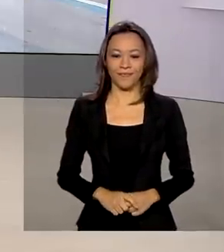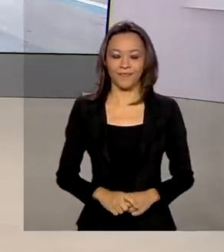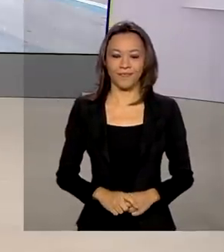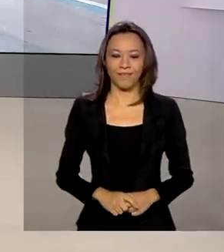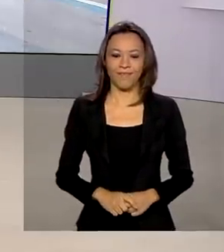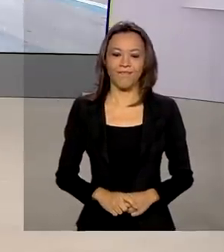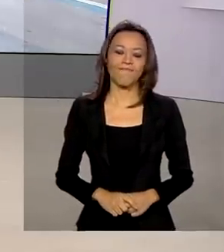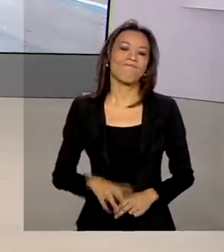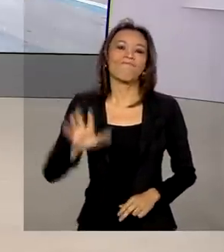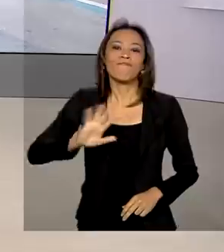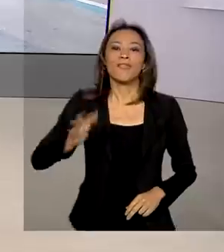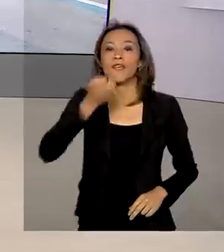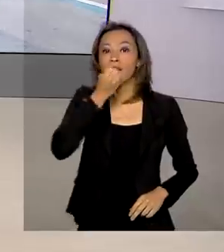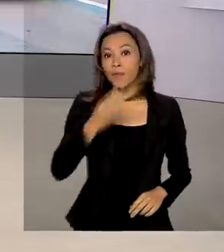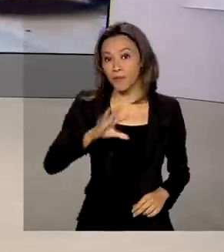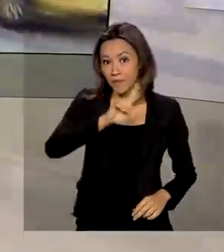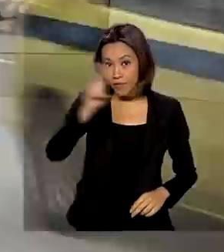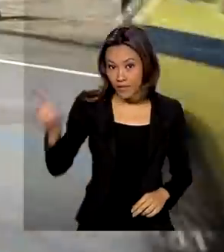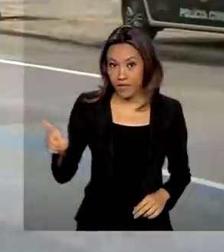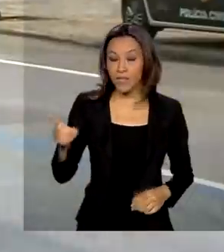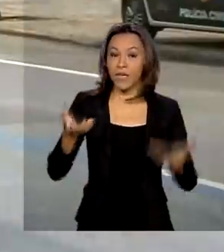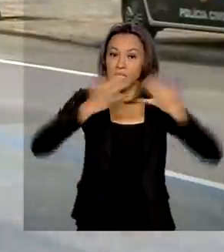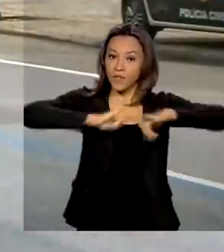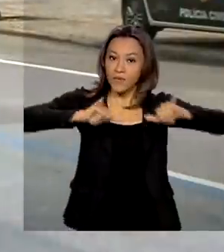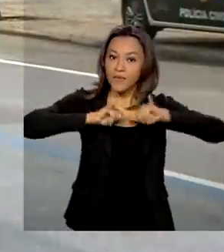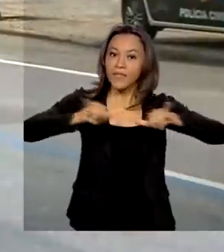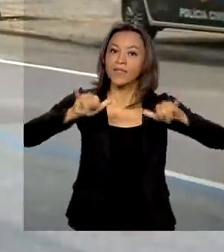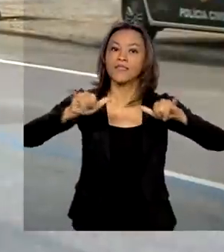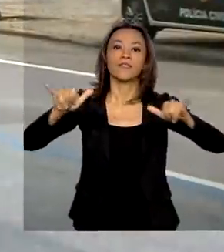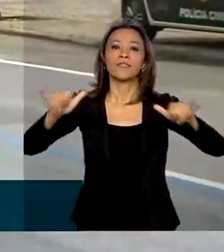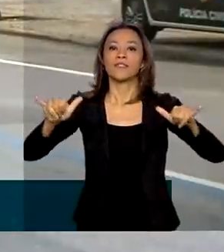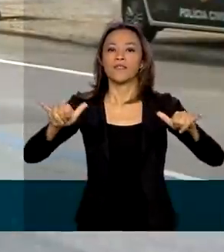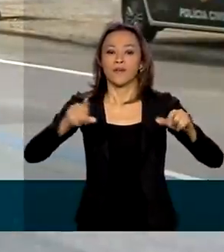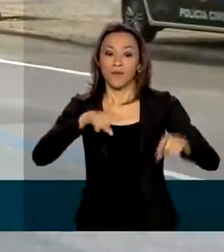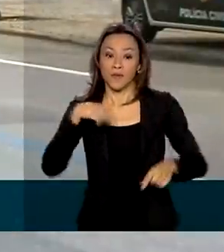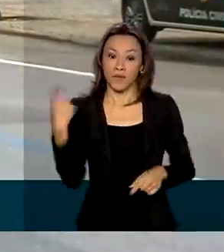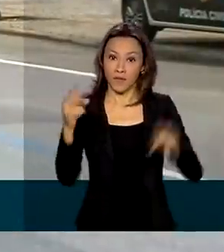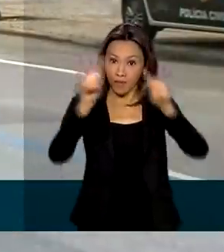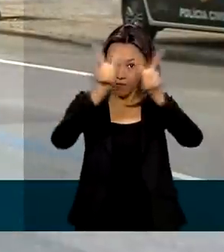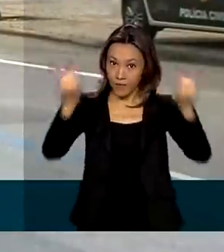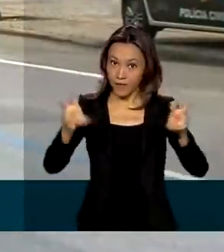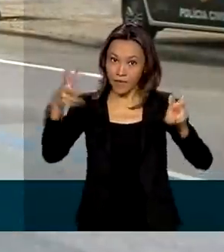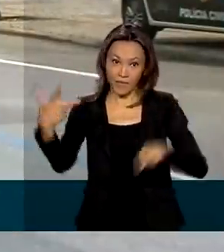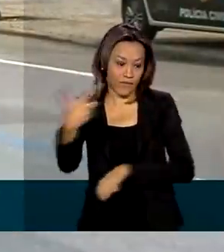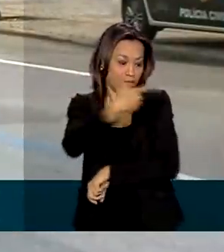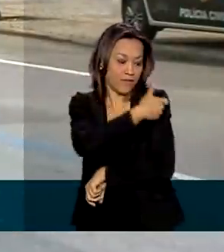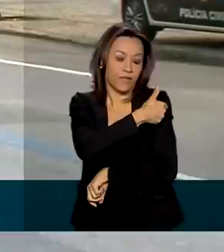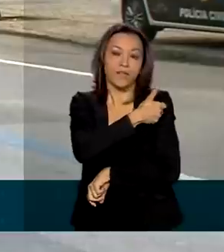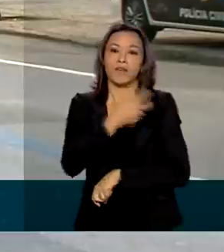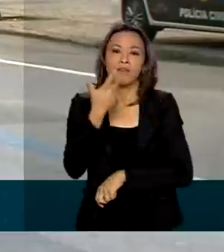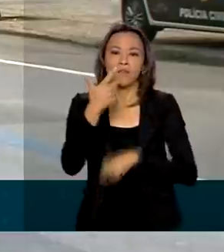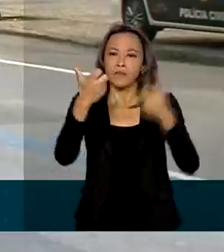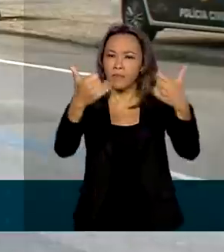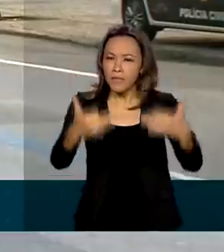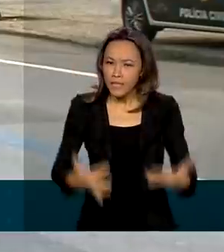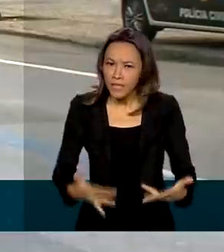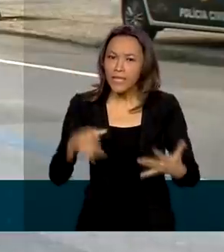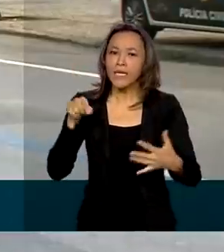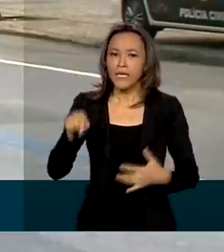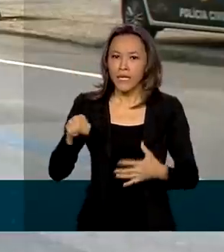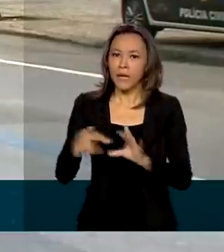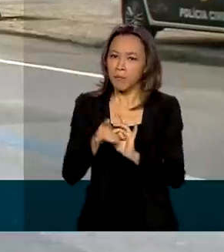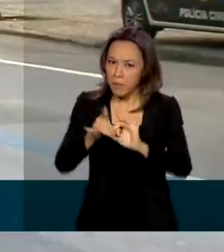Olá Renata, bom dia. campanha Brasil imunizado somos uma só nação destaca que as vacinas autorizadas pela